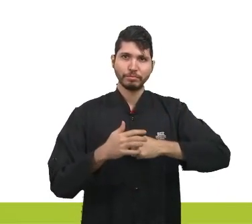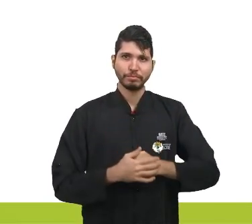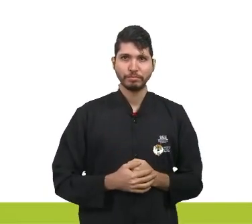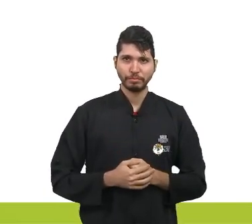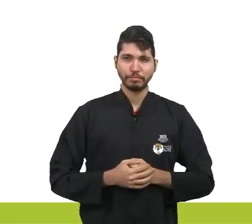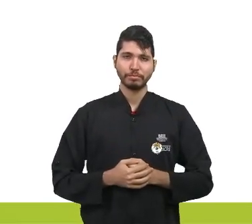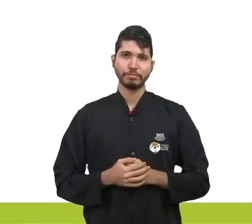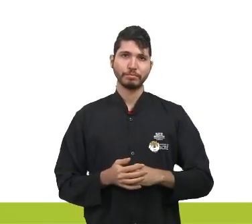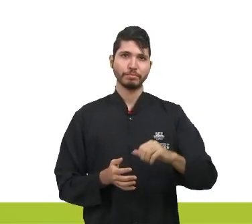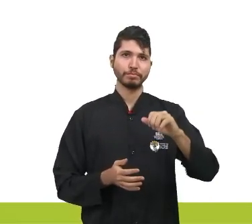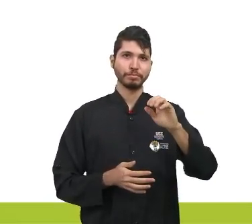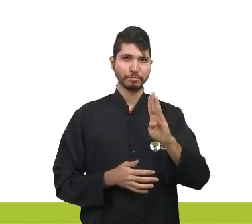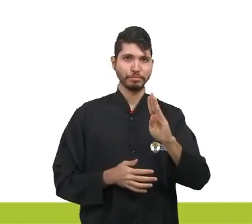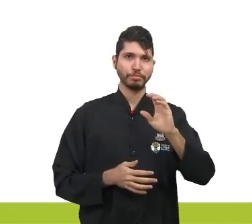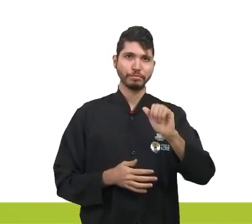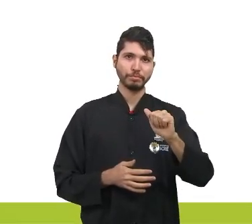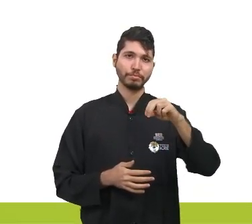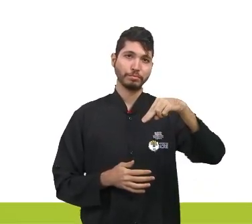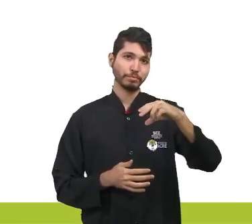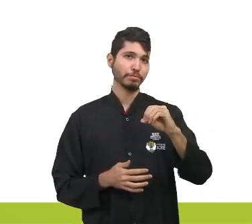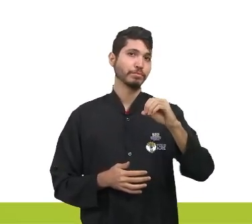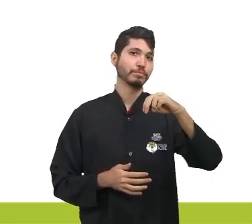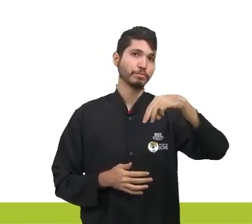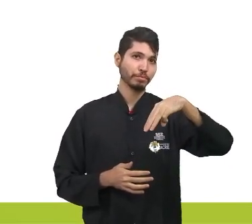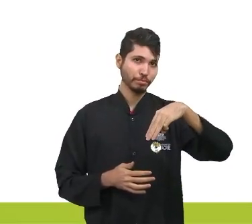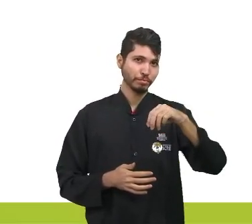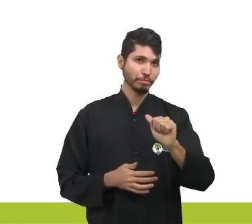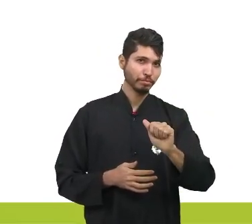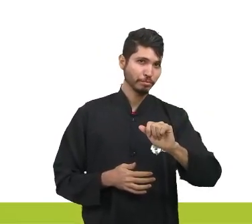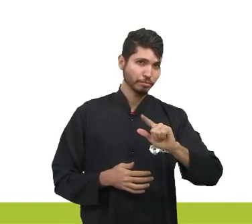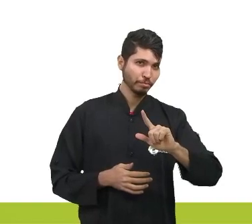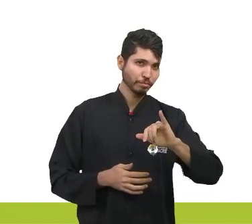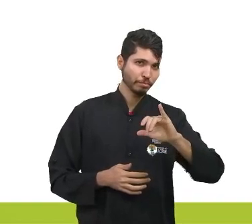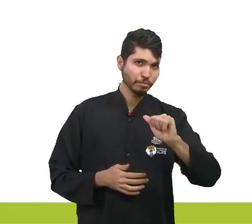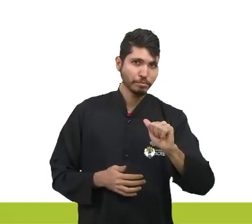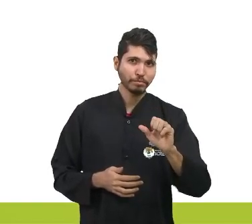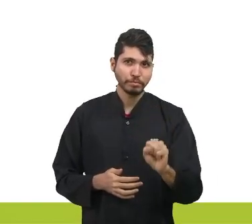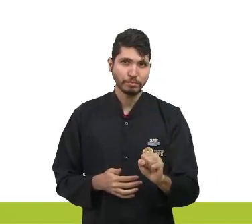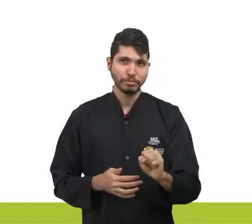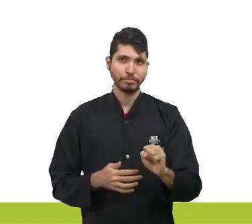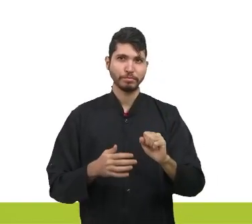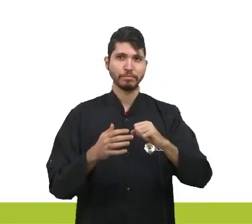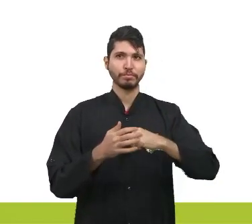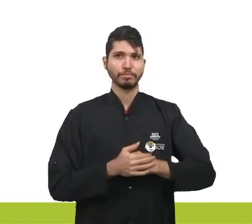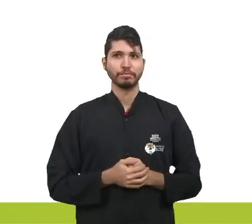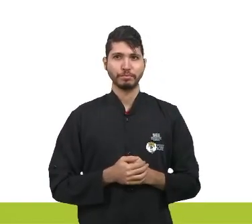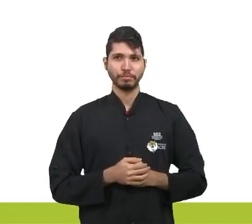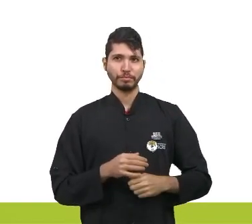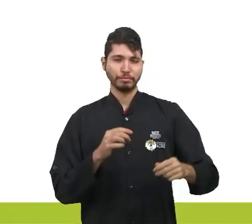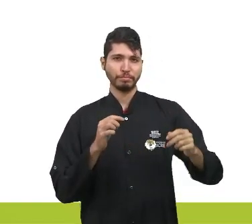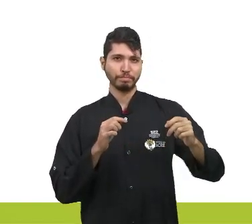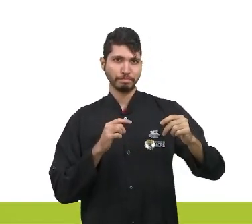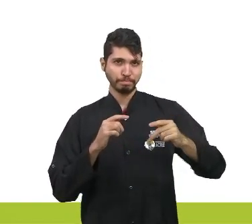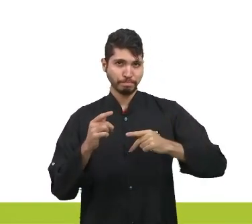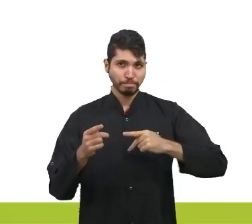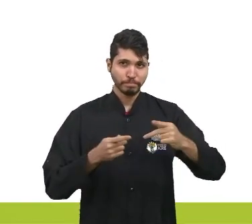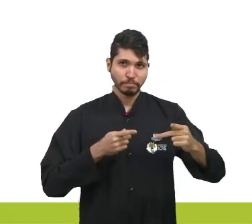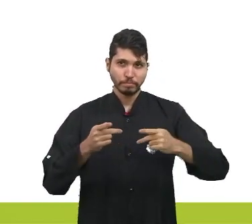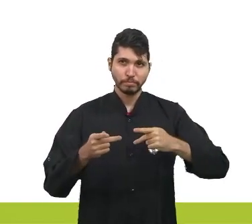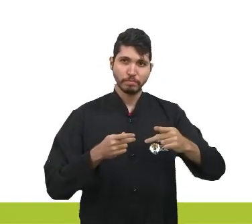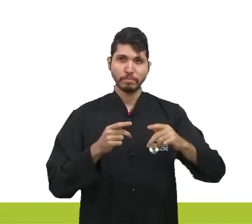econômicos ortodoxos, C descompassos na construção de quadros institucionais